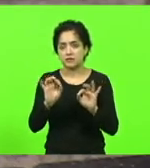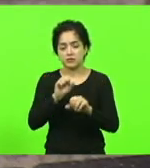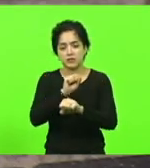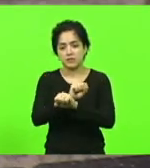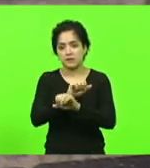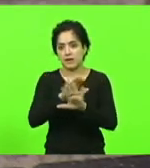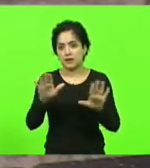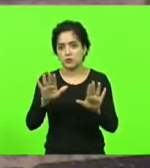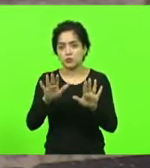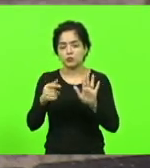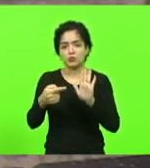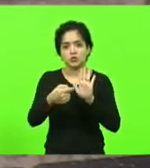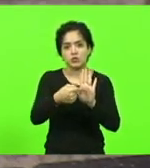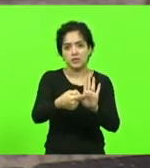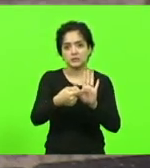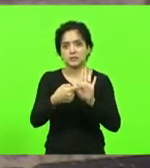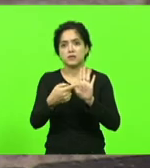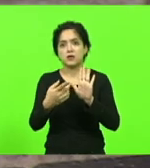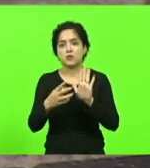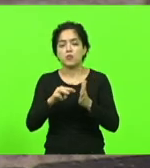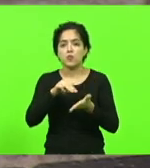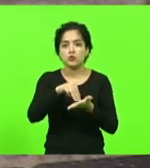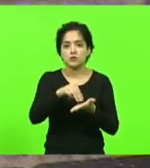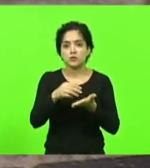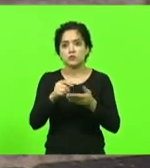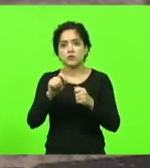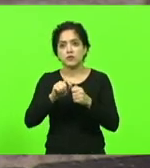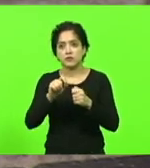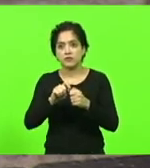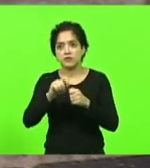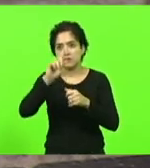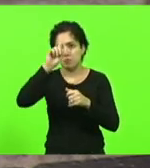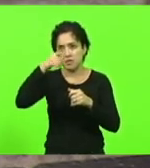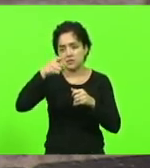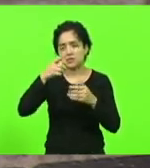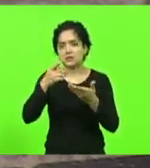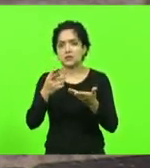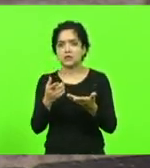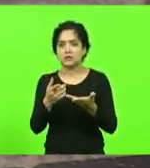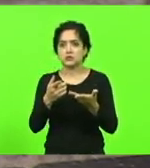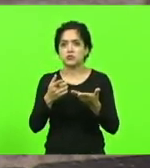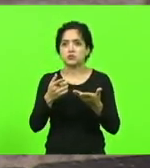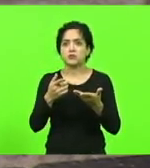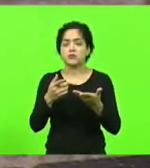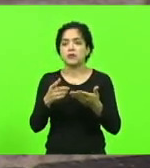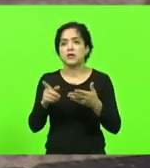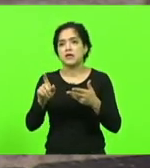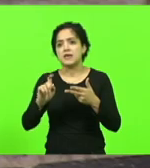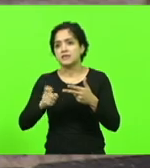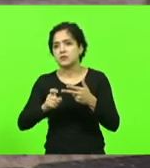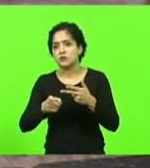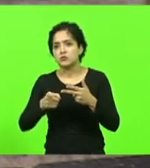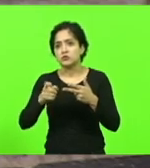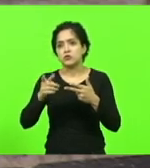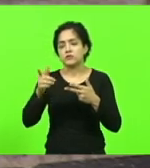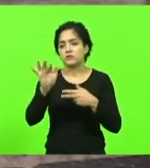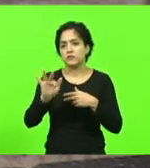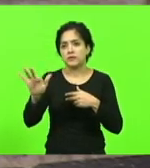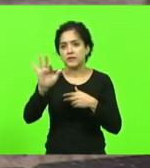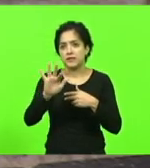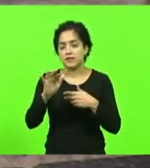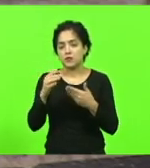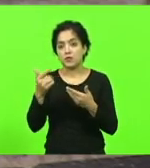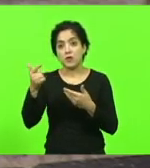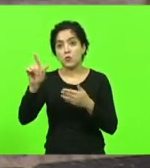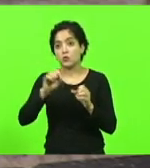indicação, moção, porque o que a gente mais faz aqui é ficar mandando coisa para o governo executivo, para o governo federal, que é outro poder,